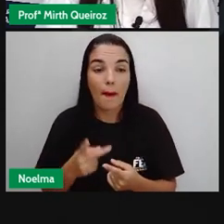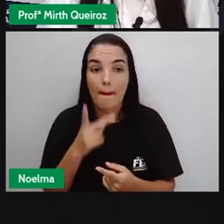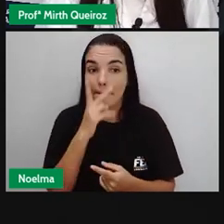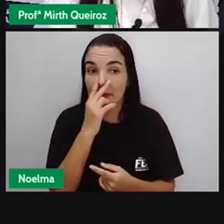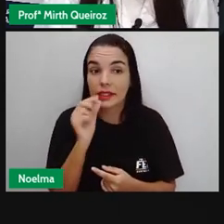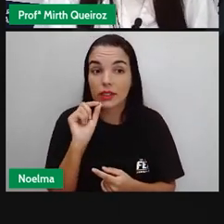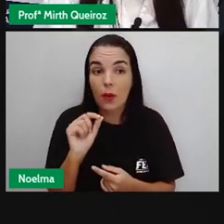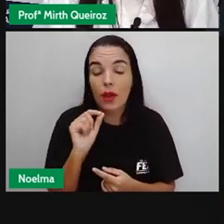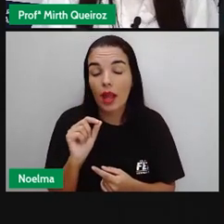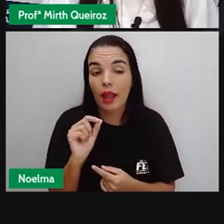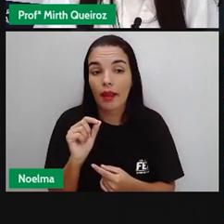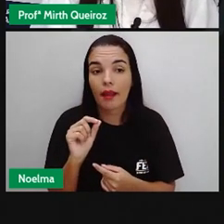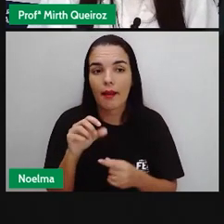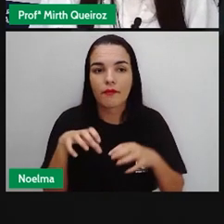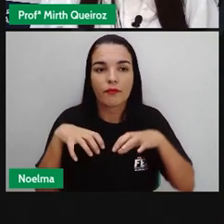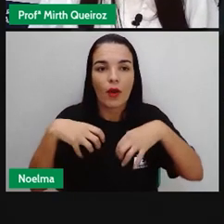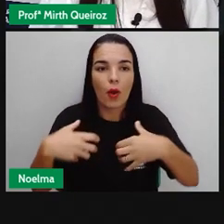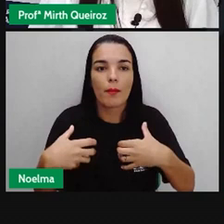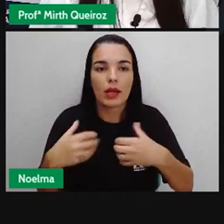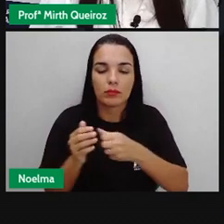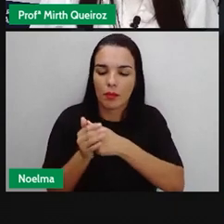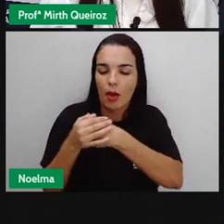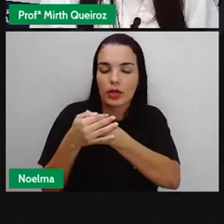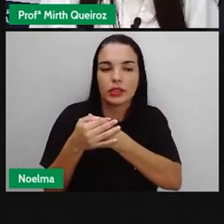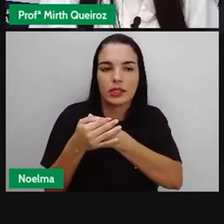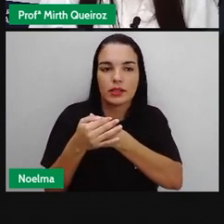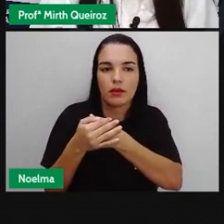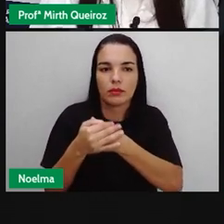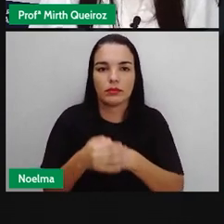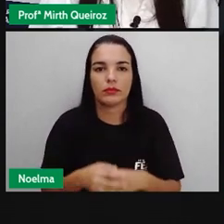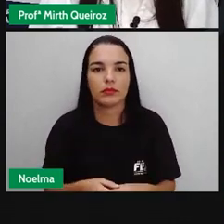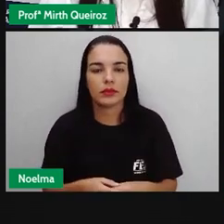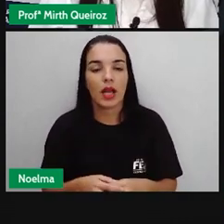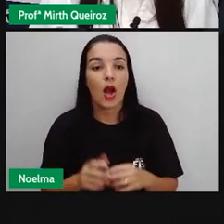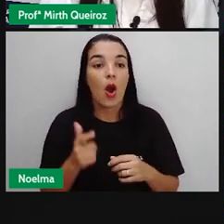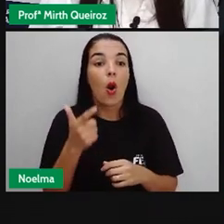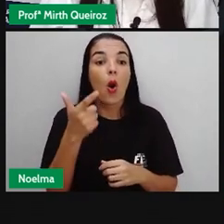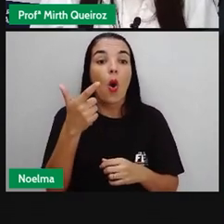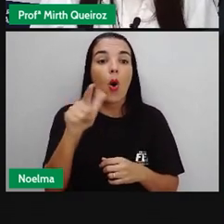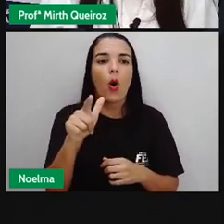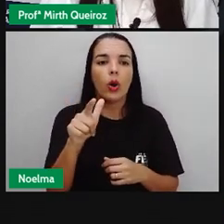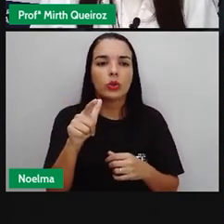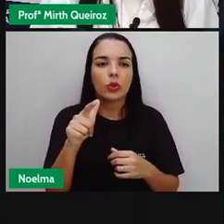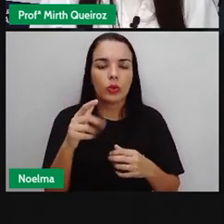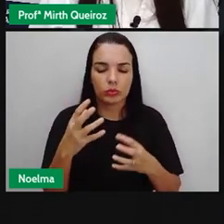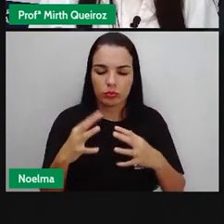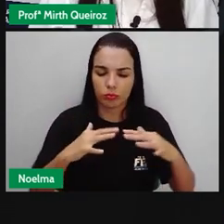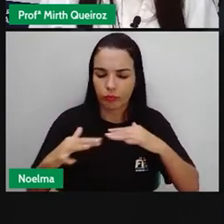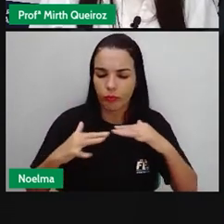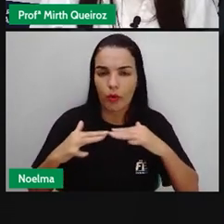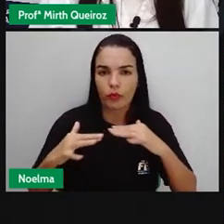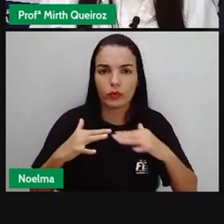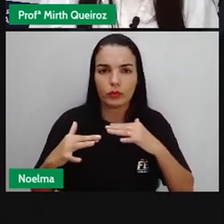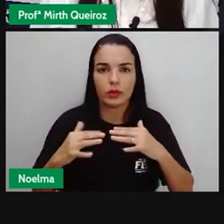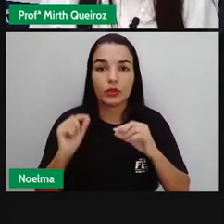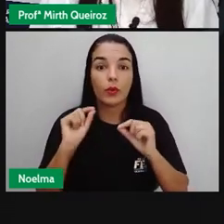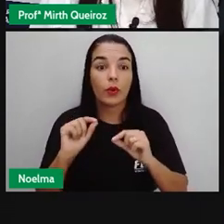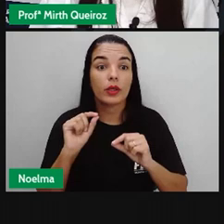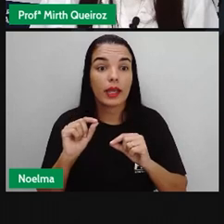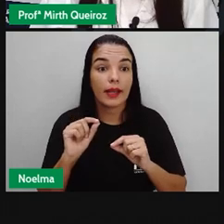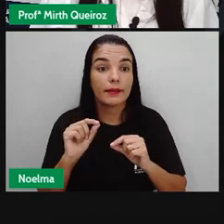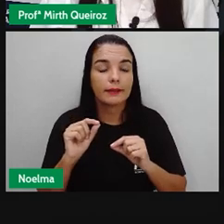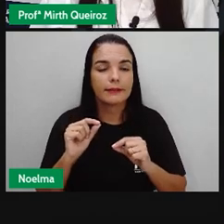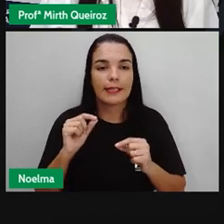da terra, né? Outro fluxo migratório que se iniciou no período colonial foi a migração